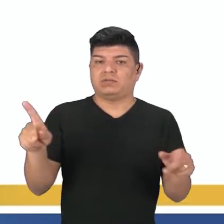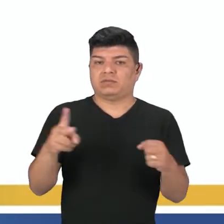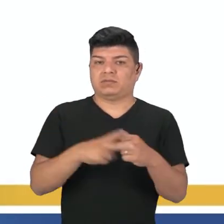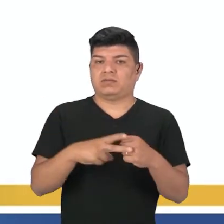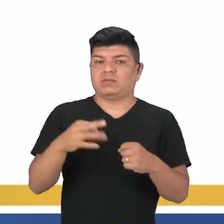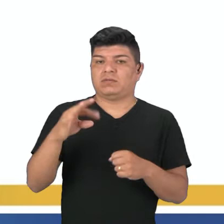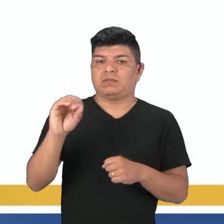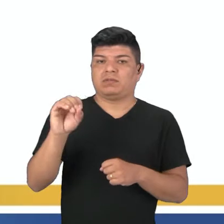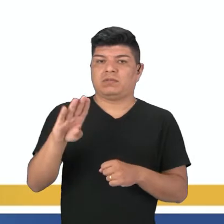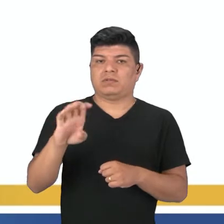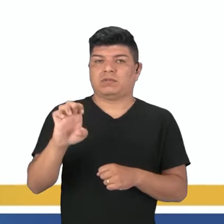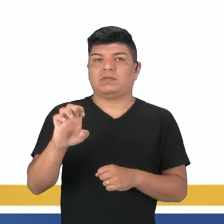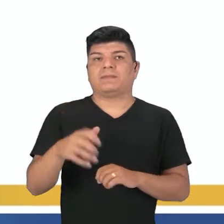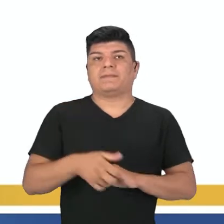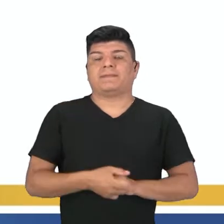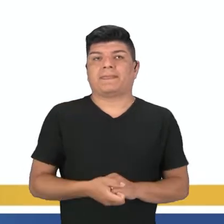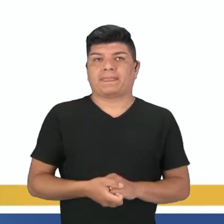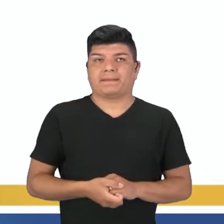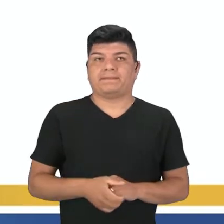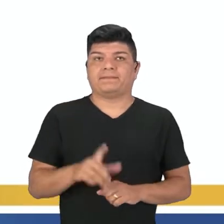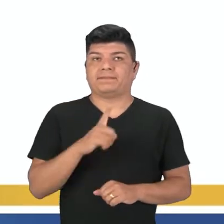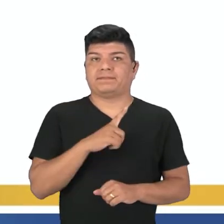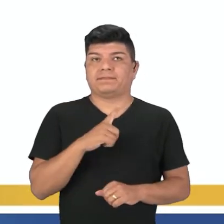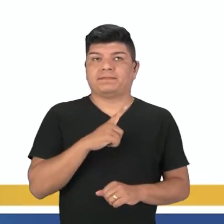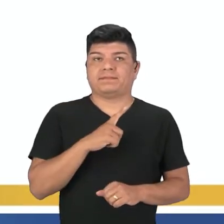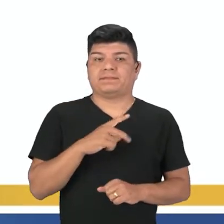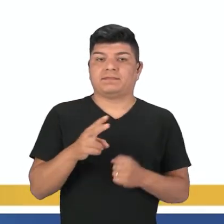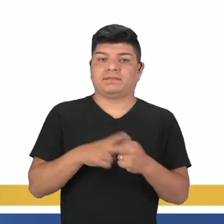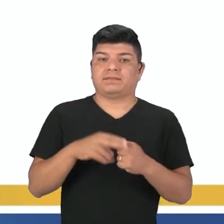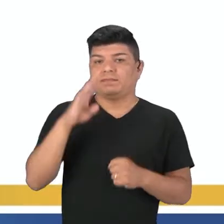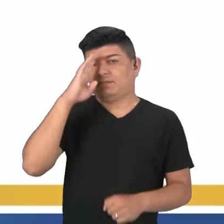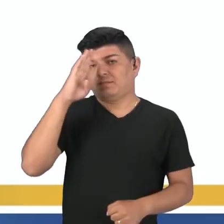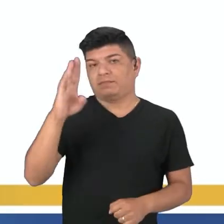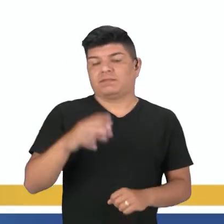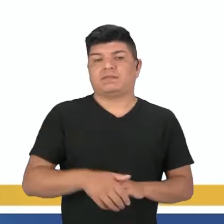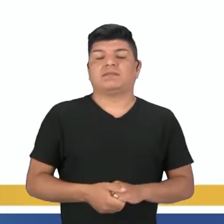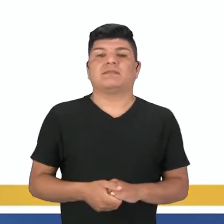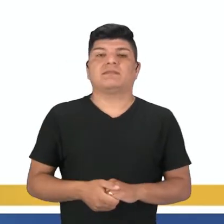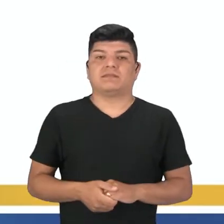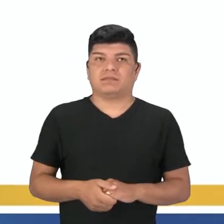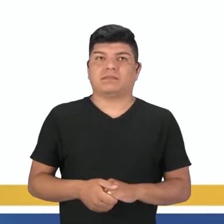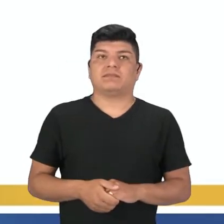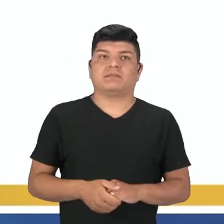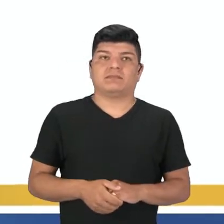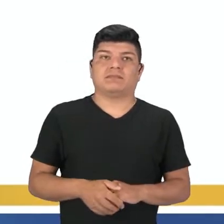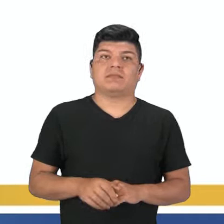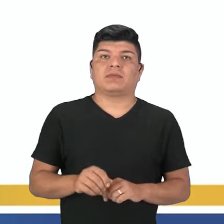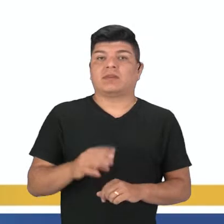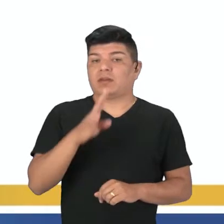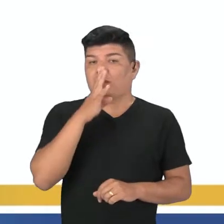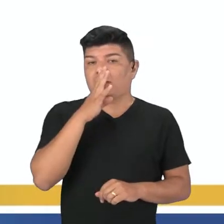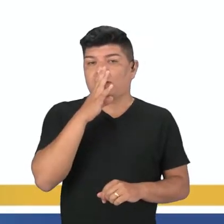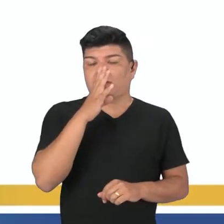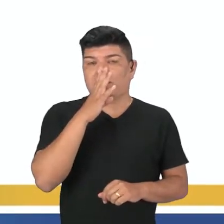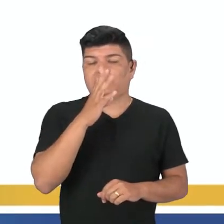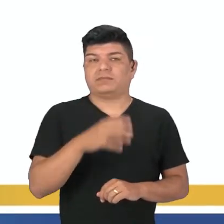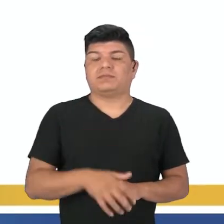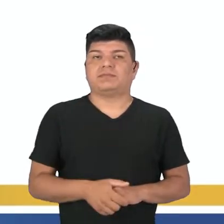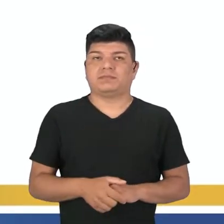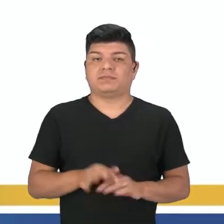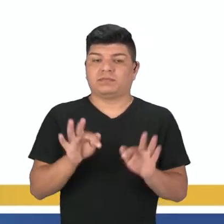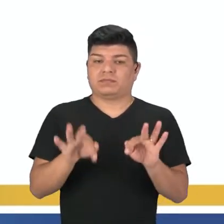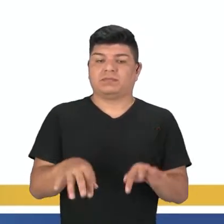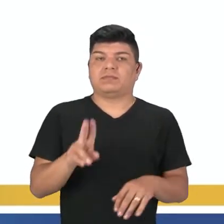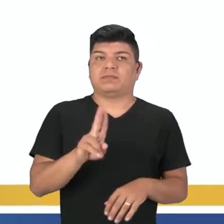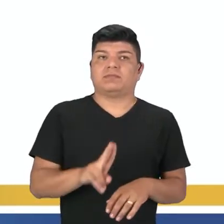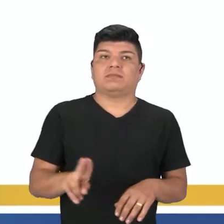seria were. Então I was, e aí nós temos o nosso verbo principal que é o verbo watch, assistir. Nós colocamos